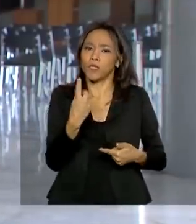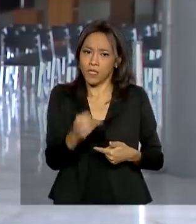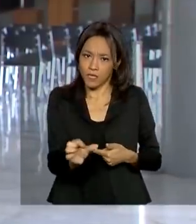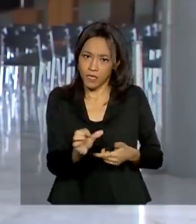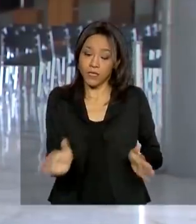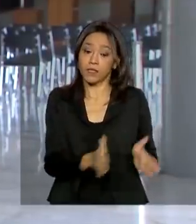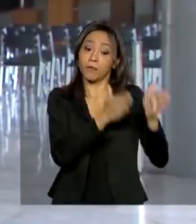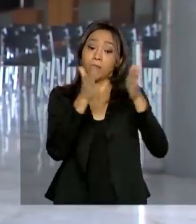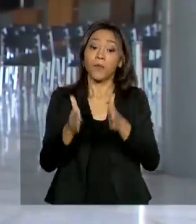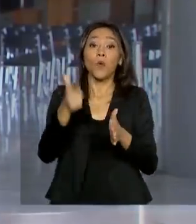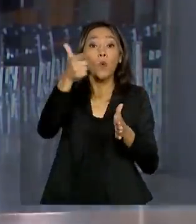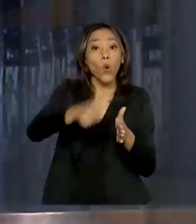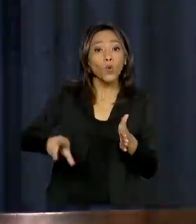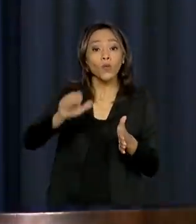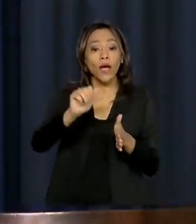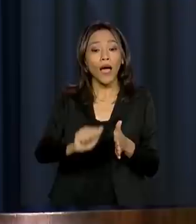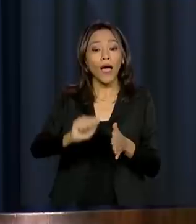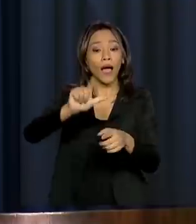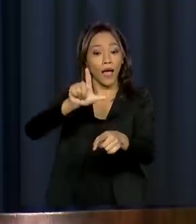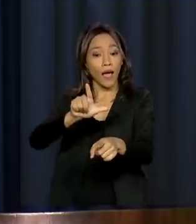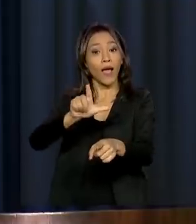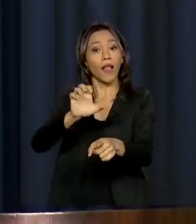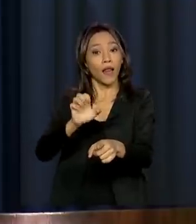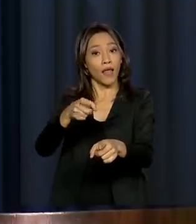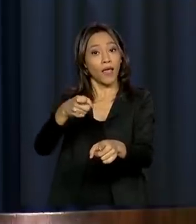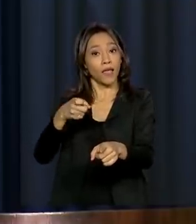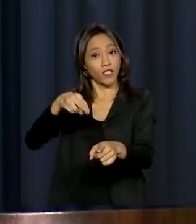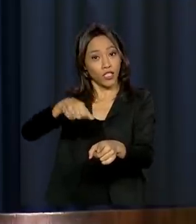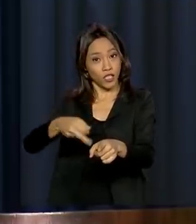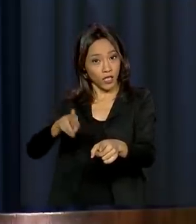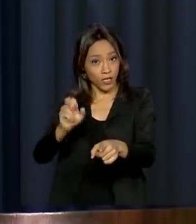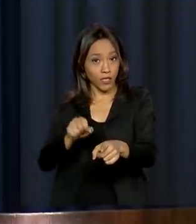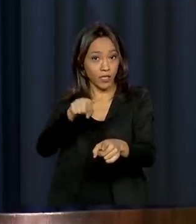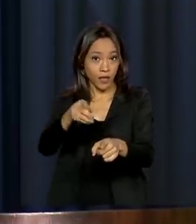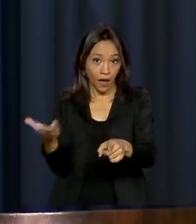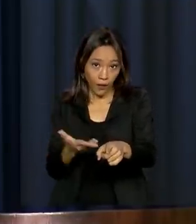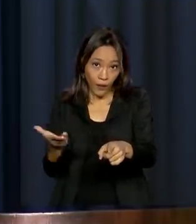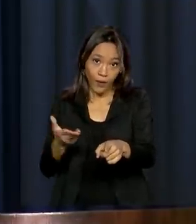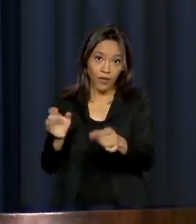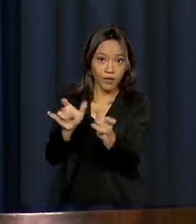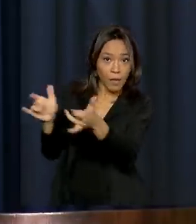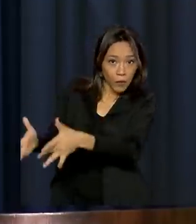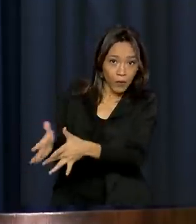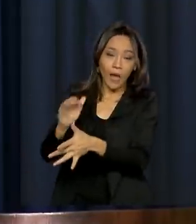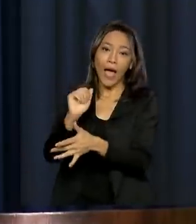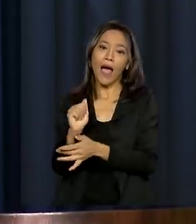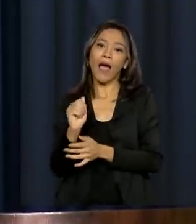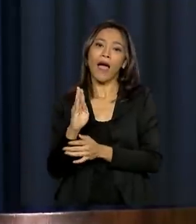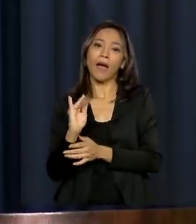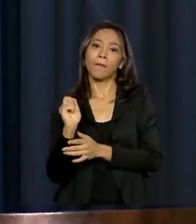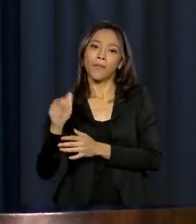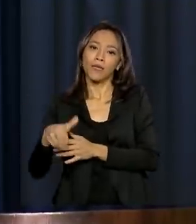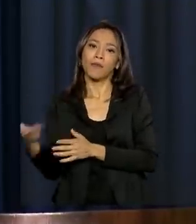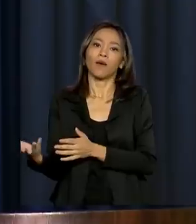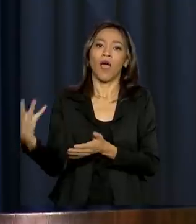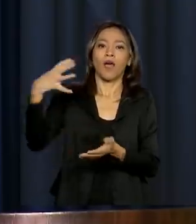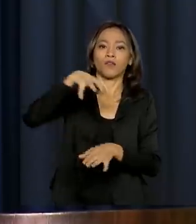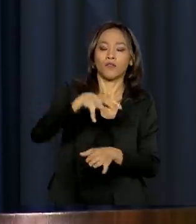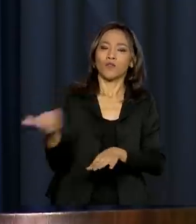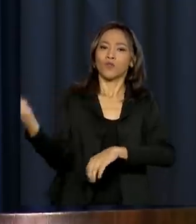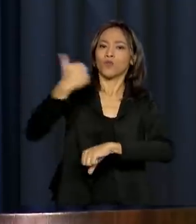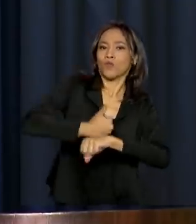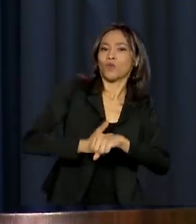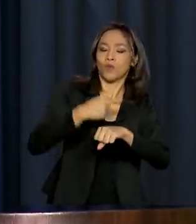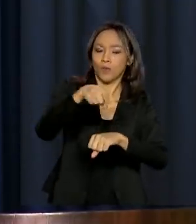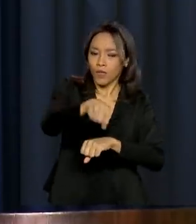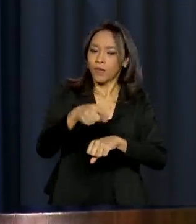Alexandre Ramagem, que deixa a diretoria da ABIN para assumir o comando da Polícia Federal como diretor